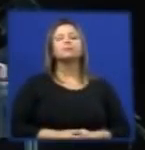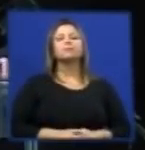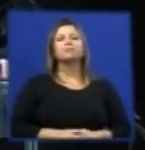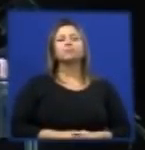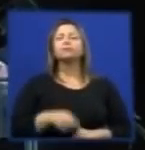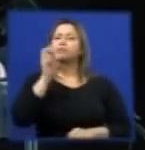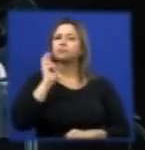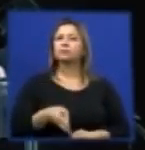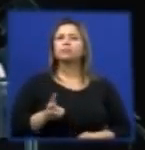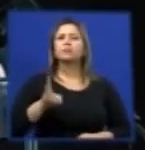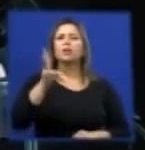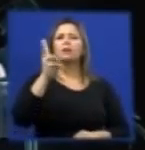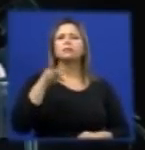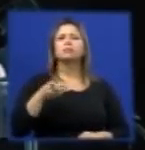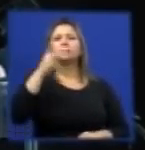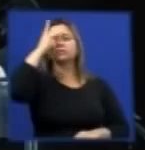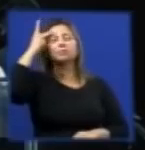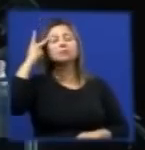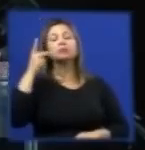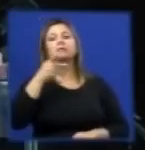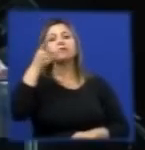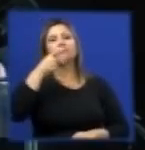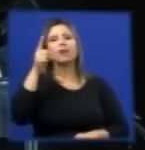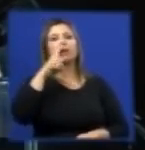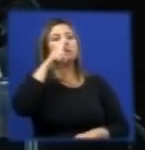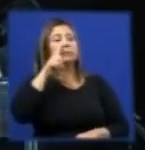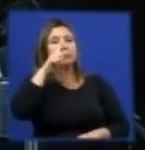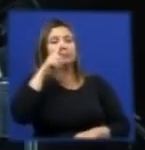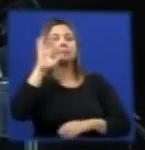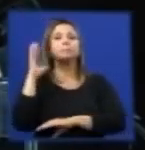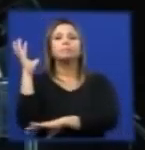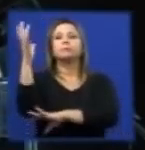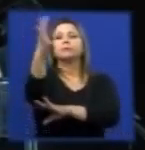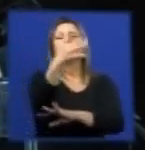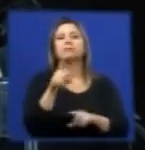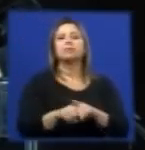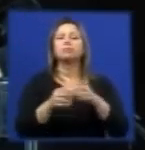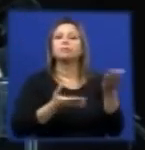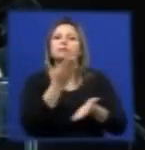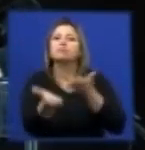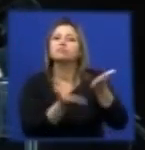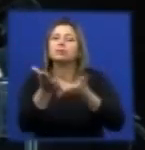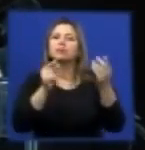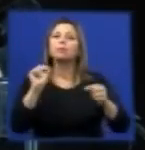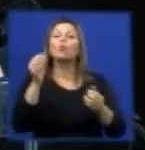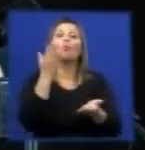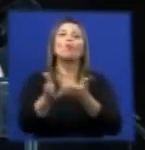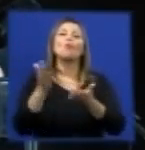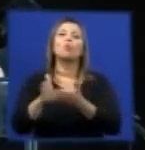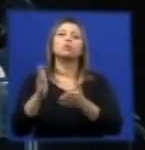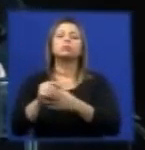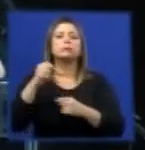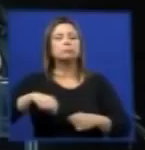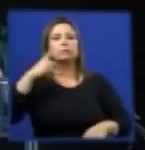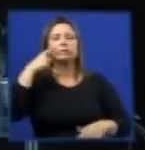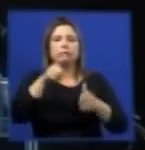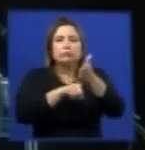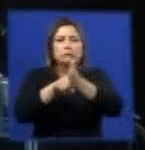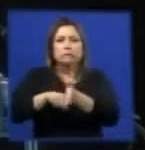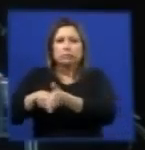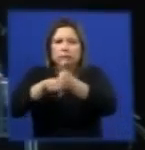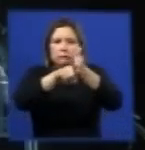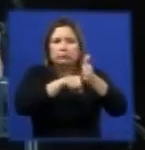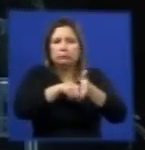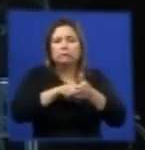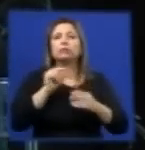Sempre se fala de riscos ambientais no tratamento dos resíduos e isso é uma coisa que a gente precisa analisar, eu falei que ia falar